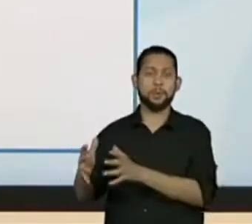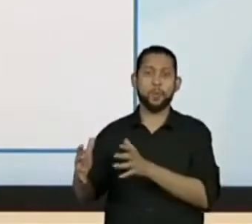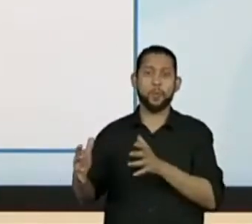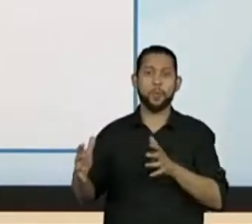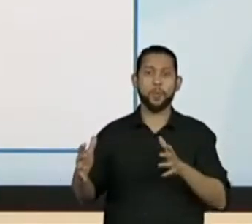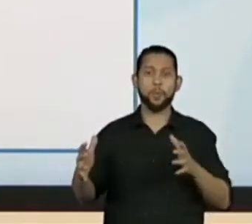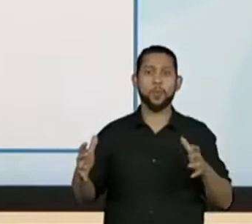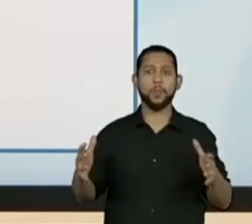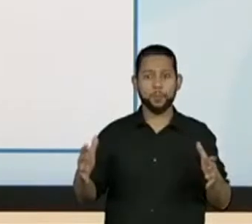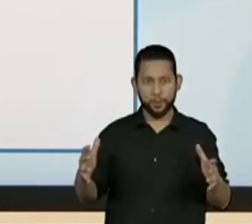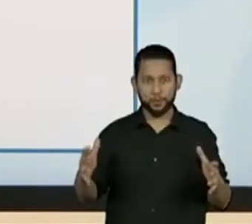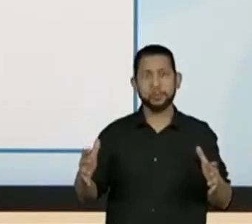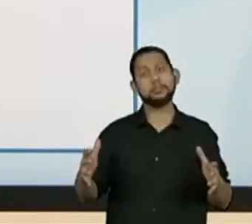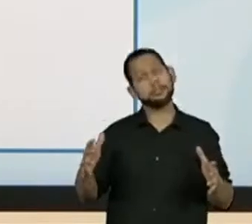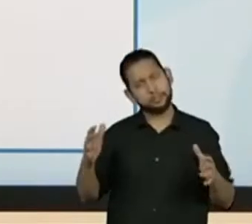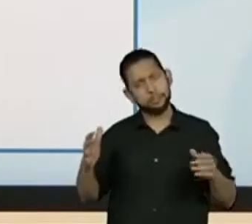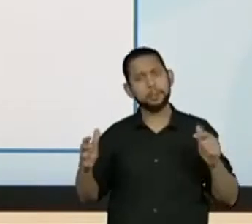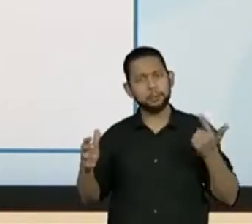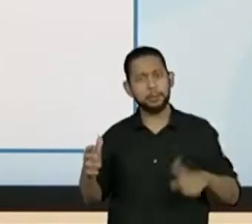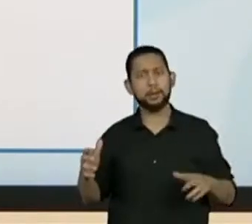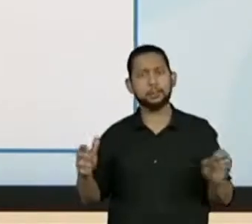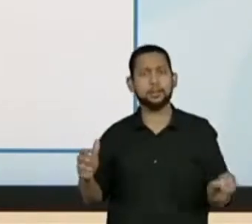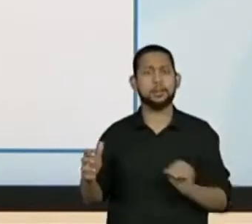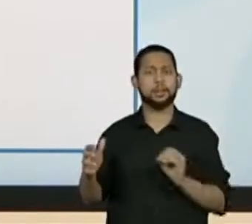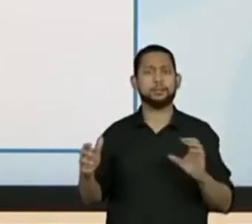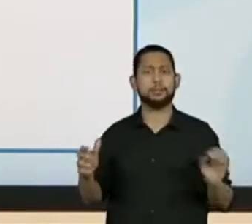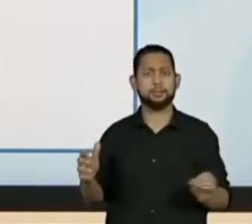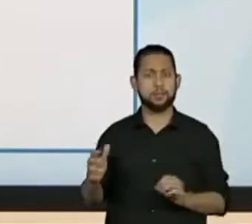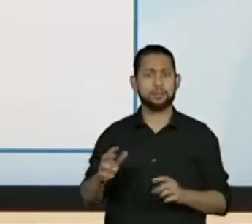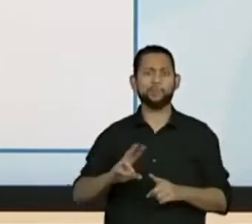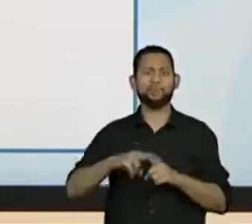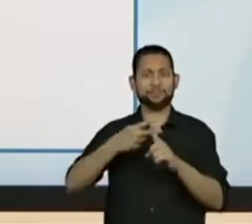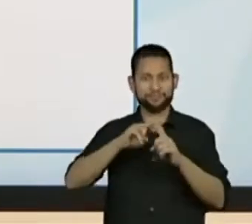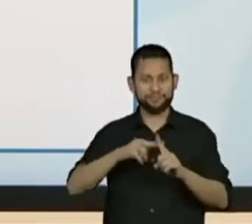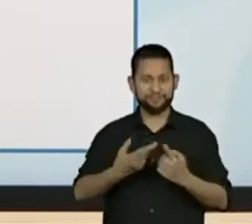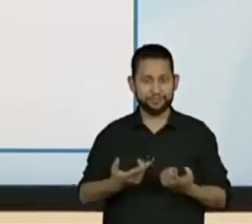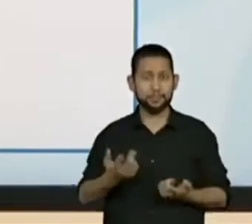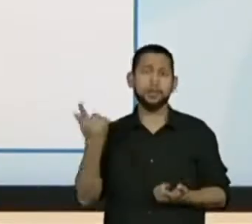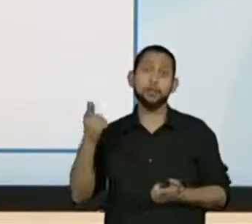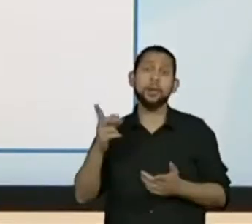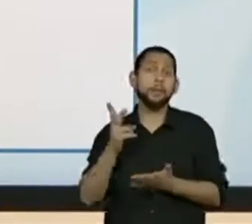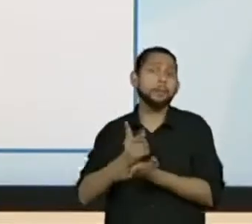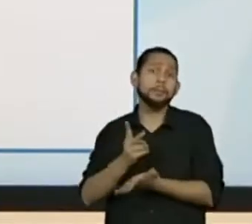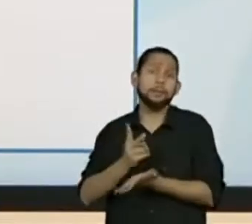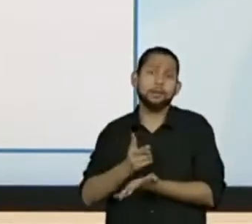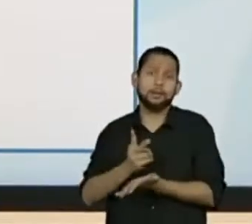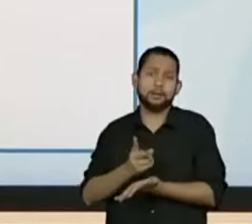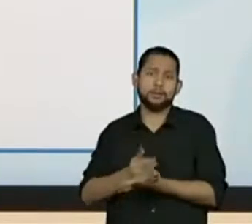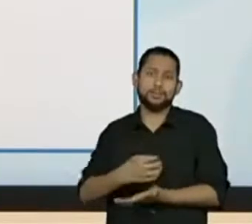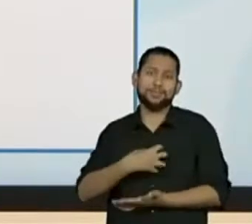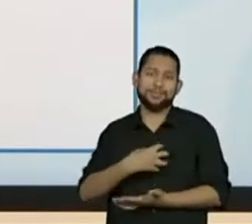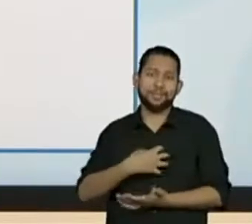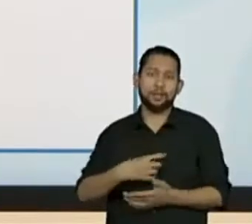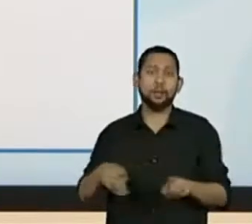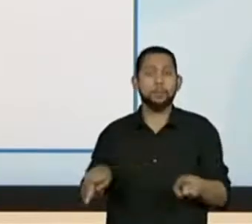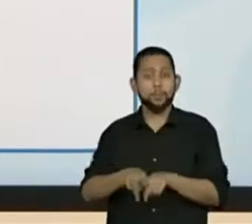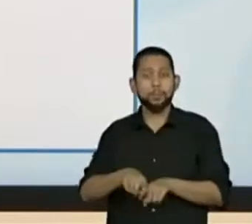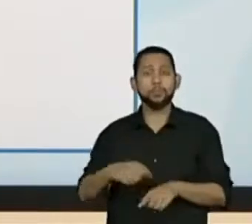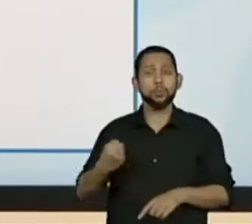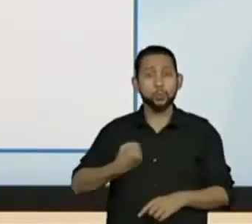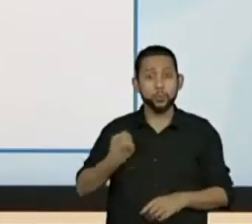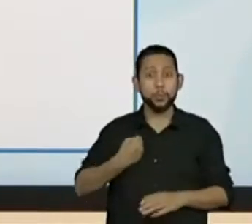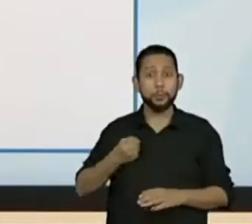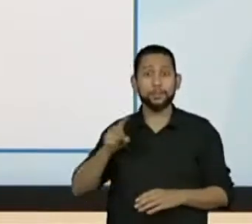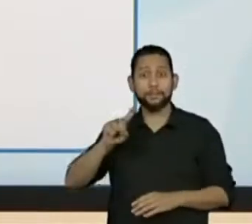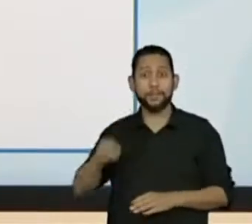e aí é só eu ir colocando mais zeros. É uma regularidade lá do sistema de numeração decimal,